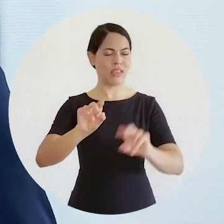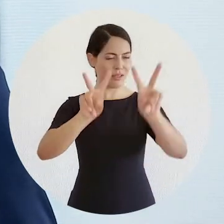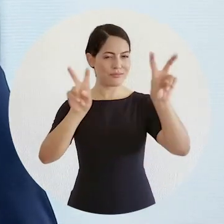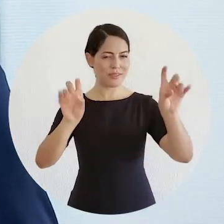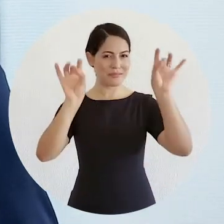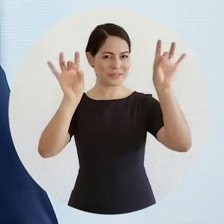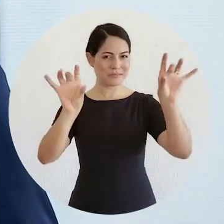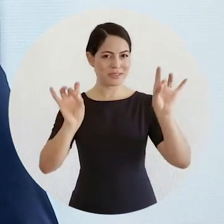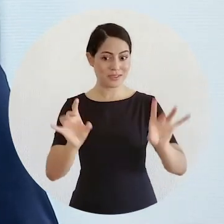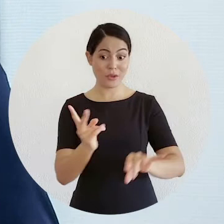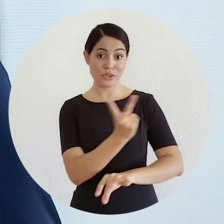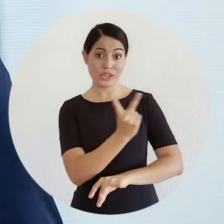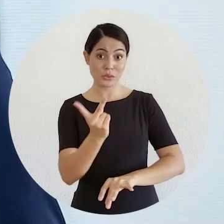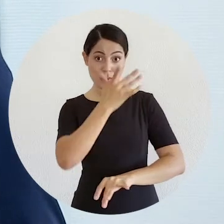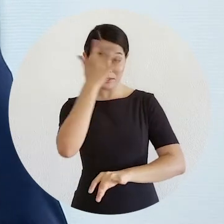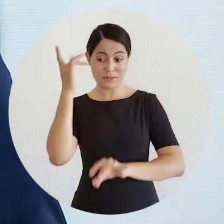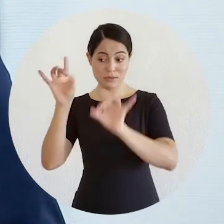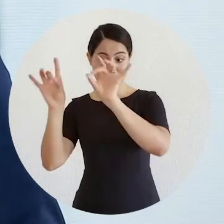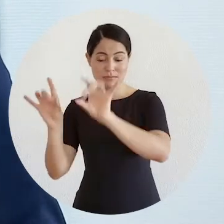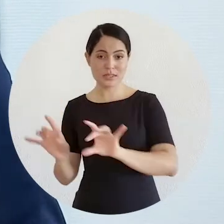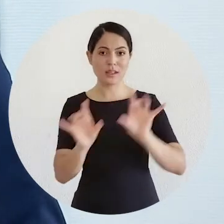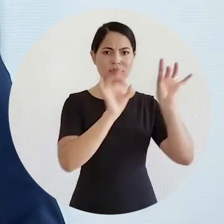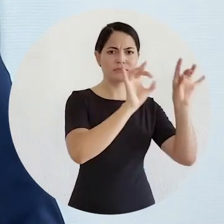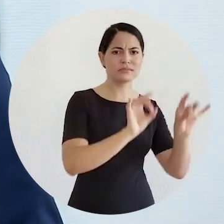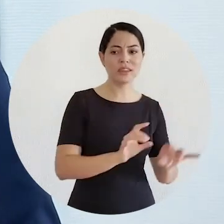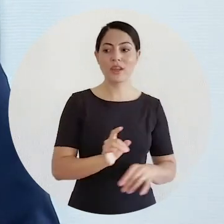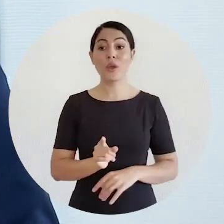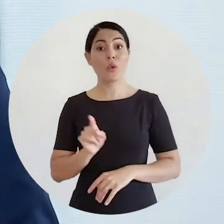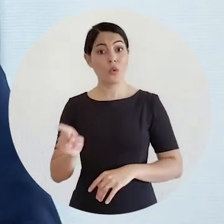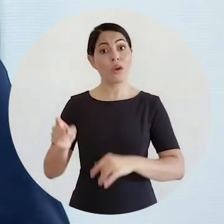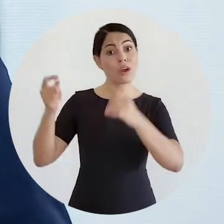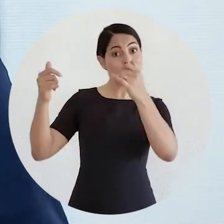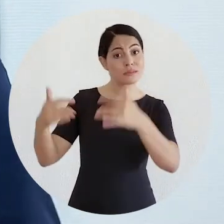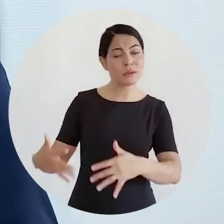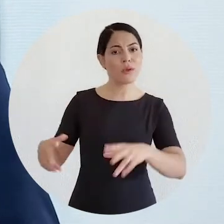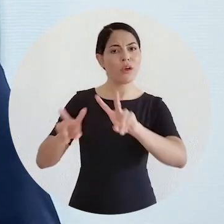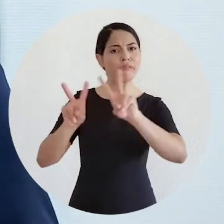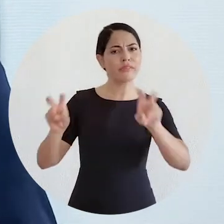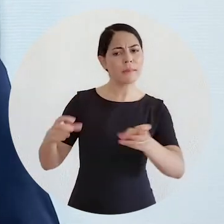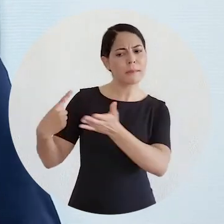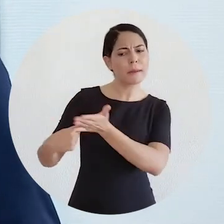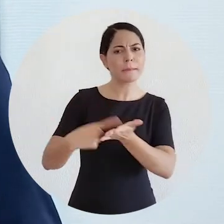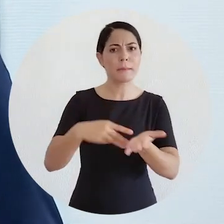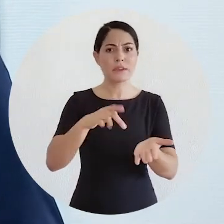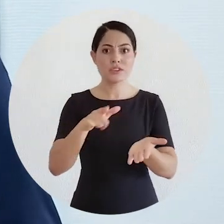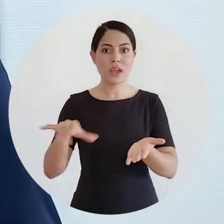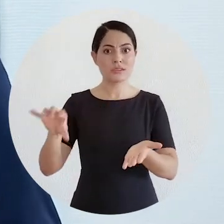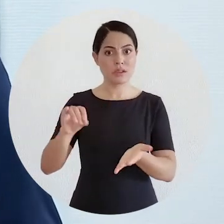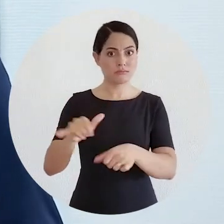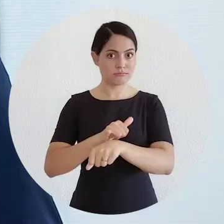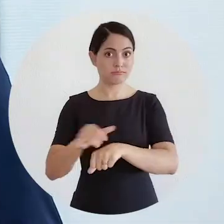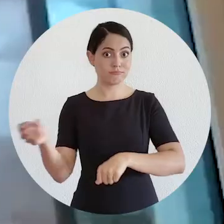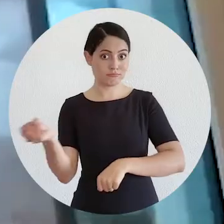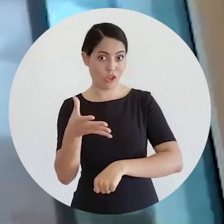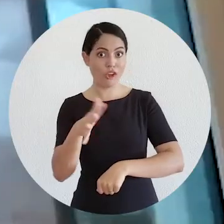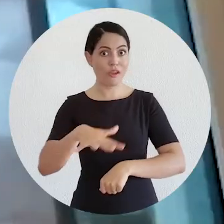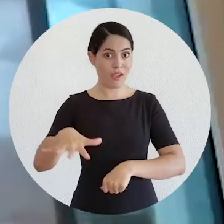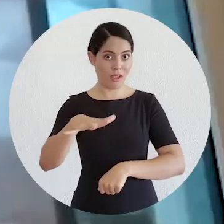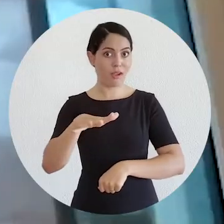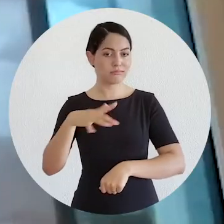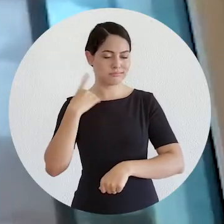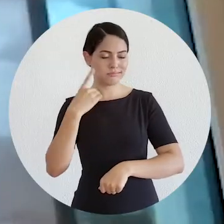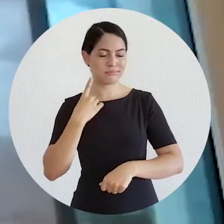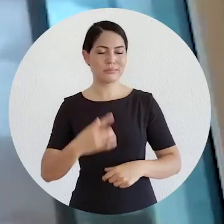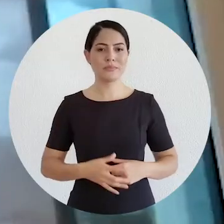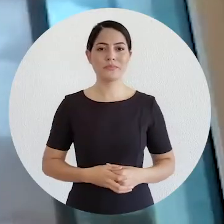dois especialistas sobre o assunto. Um deles falou sobre a mediação como um novo mercado para a advocacia. A mediação